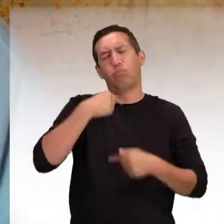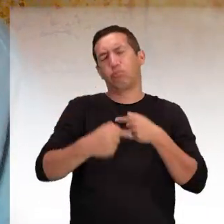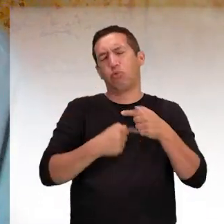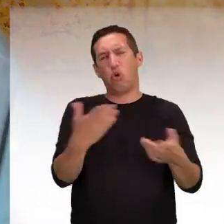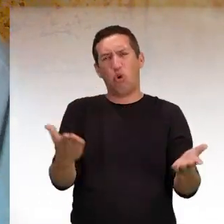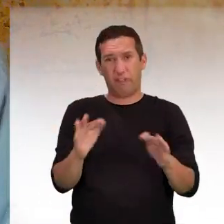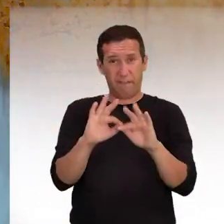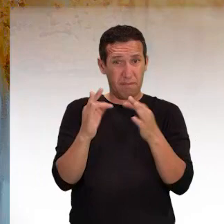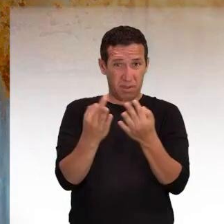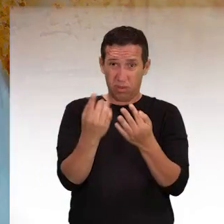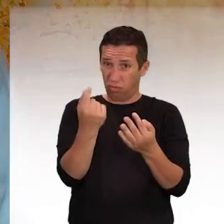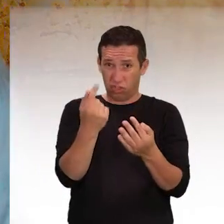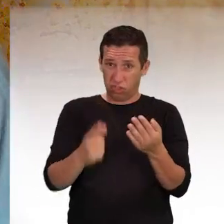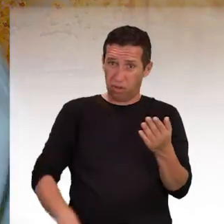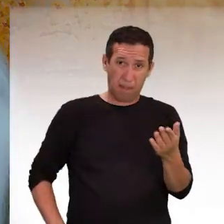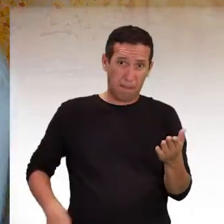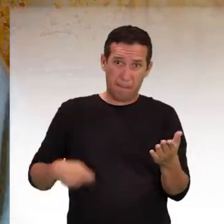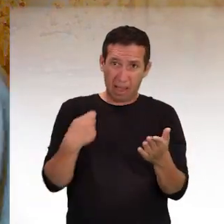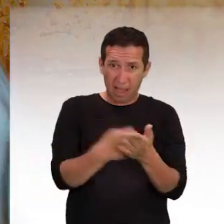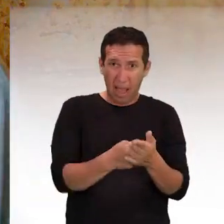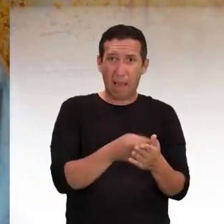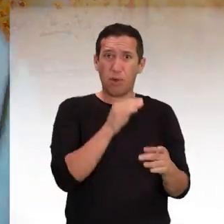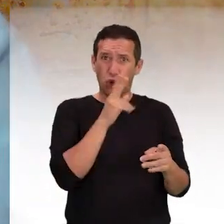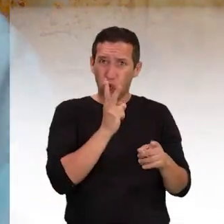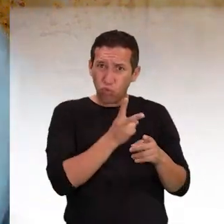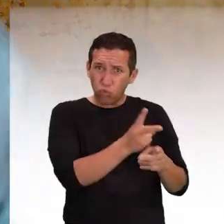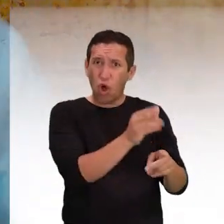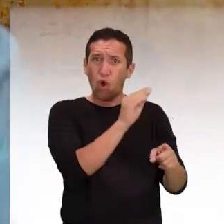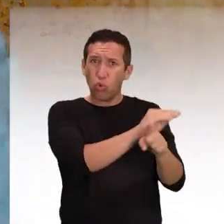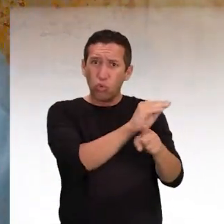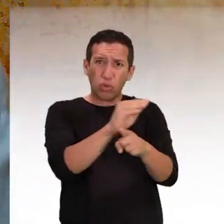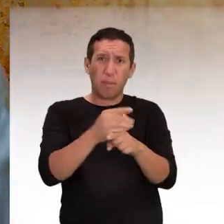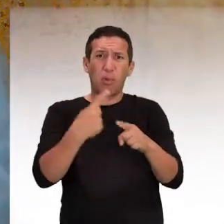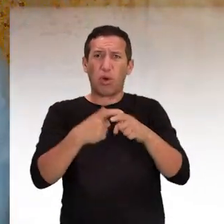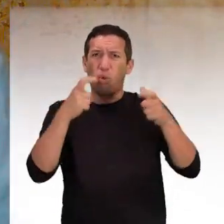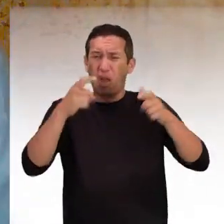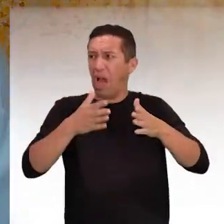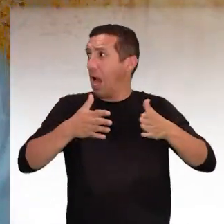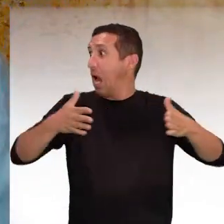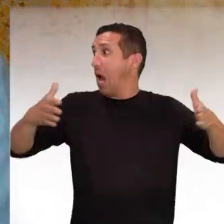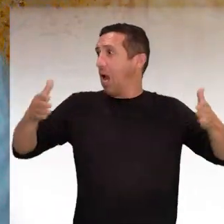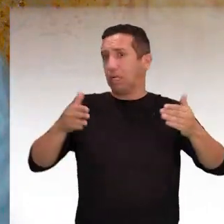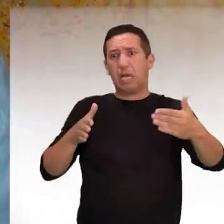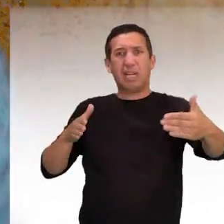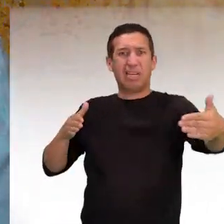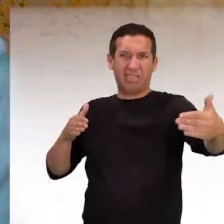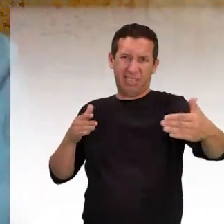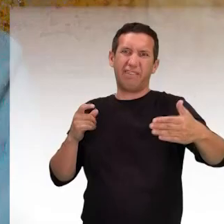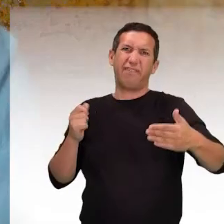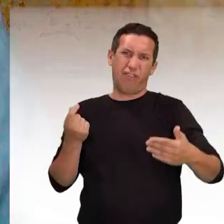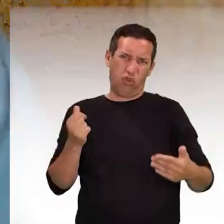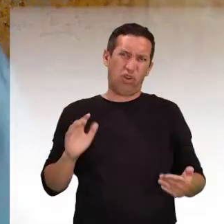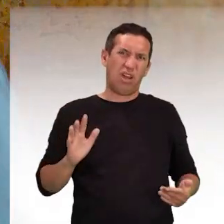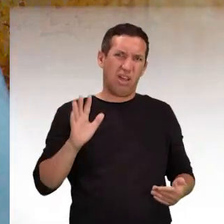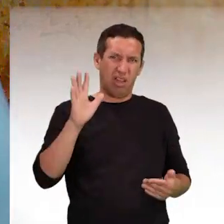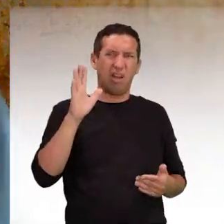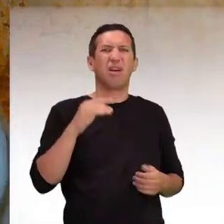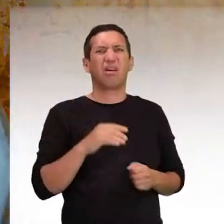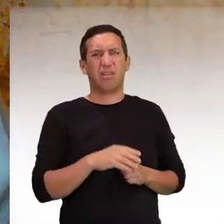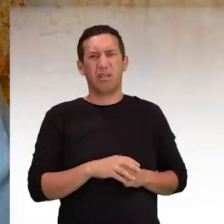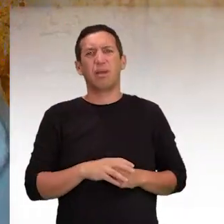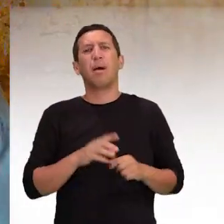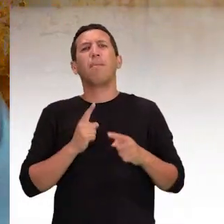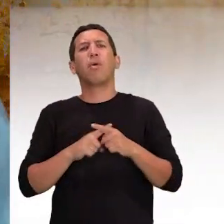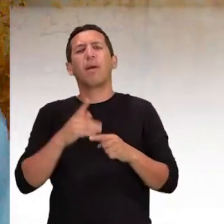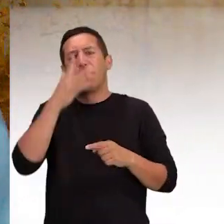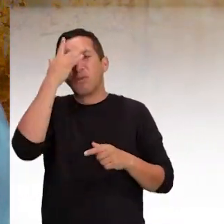infelizmente, as famílias hoje não têm condição de arcar com um espaço tão grande e tão oneroso, dividido